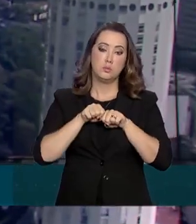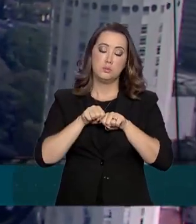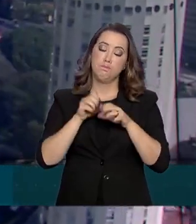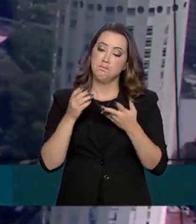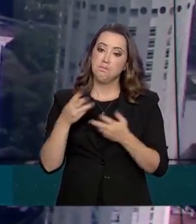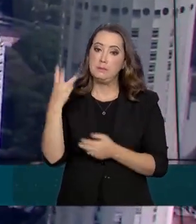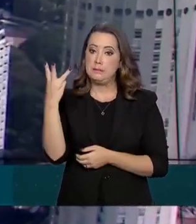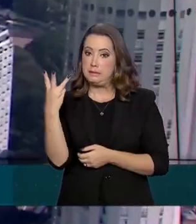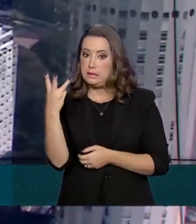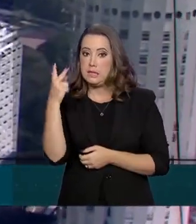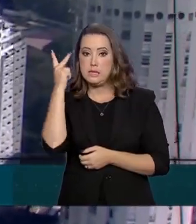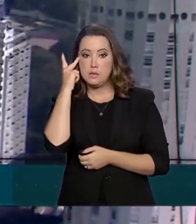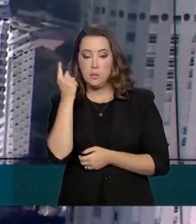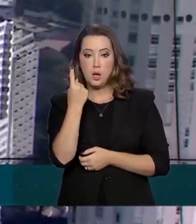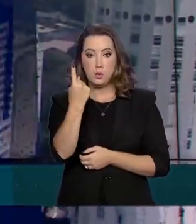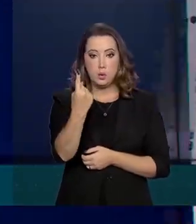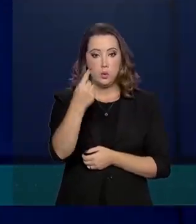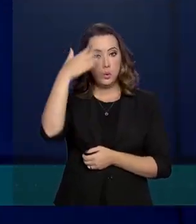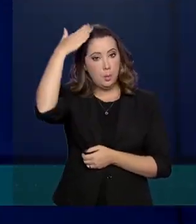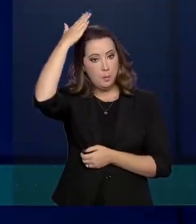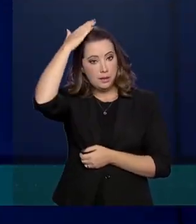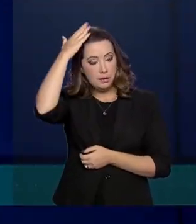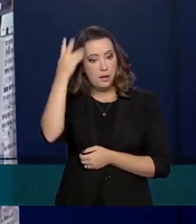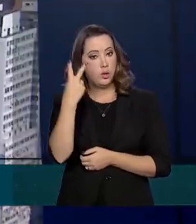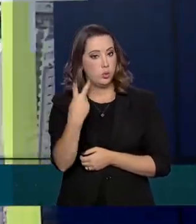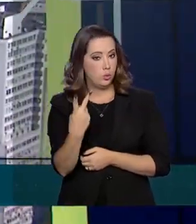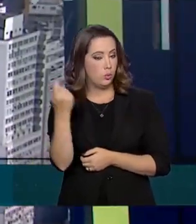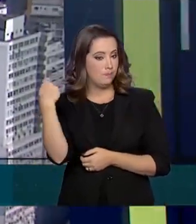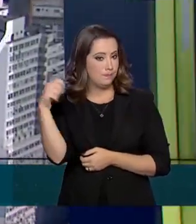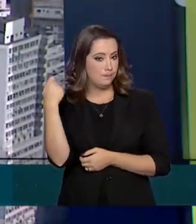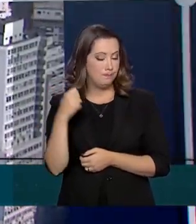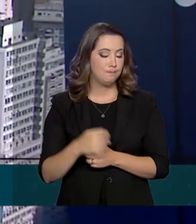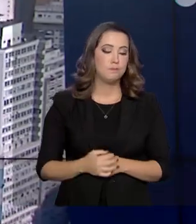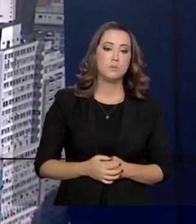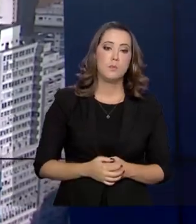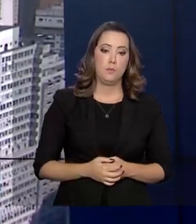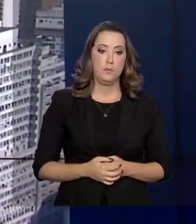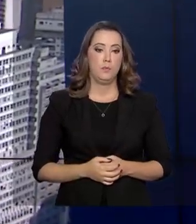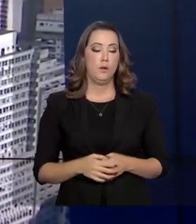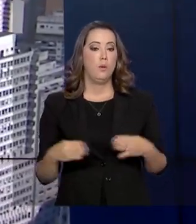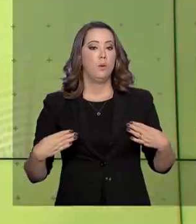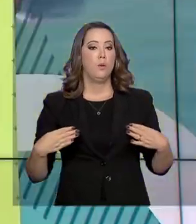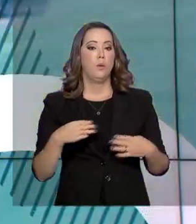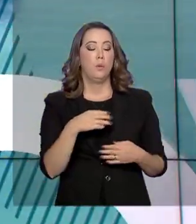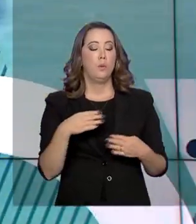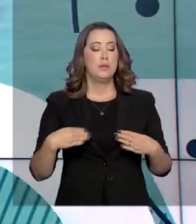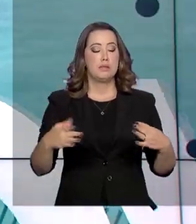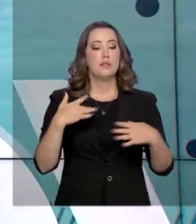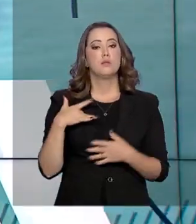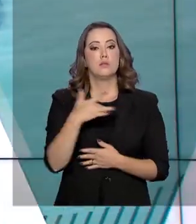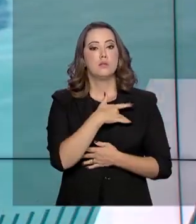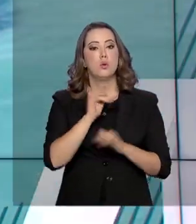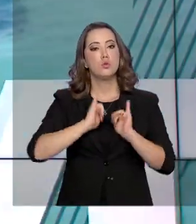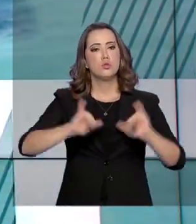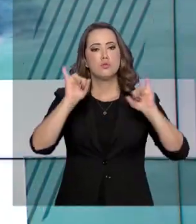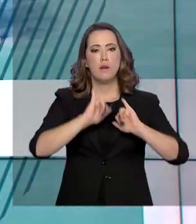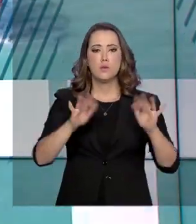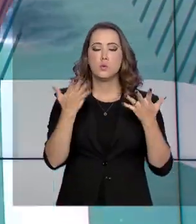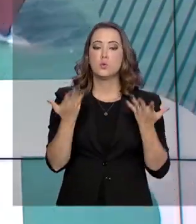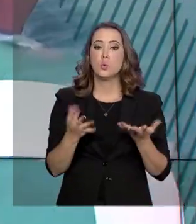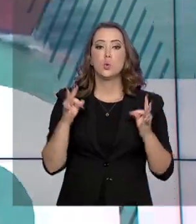Três em São Paulo, um no Paraná, dois no Rio Grande do Sul. O Ministério destacou ainda que todos os brasileiros